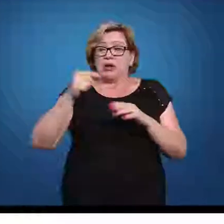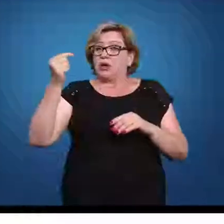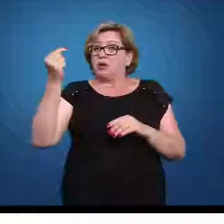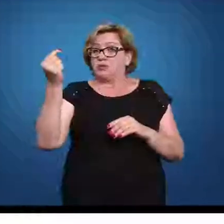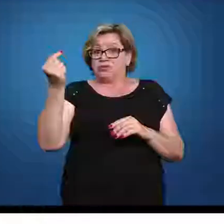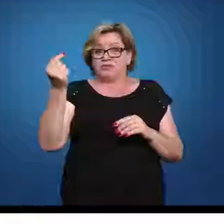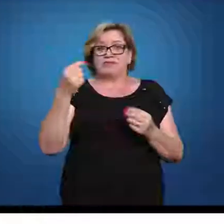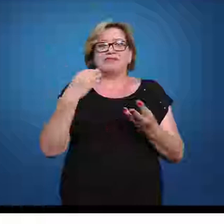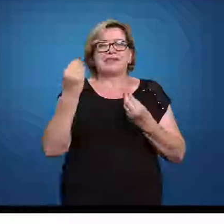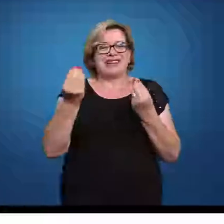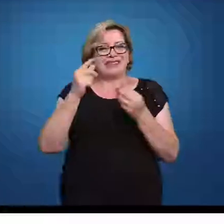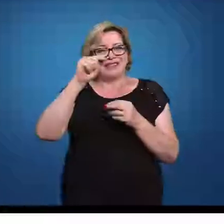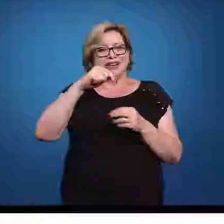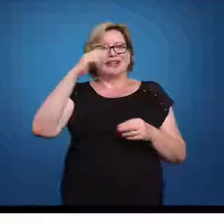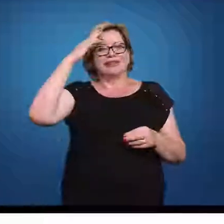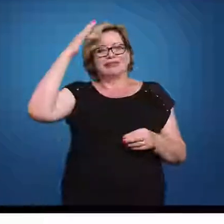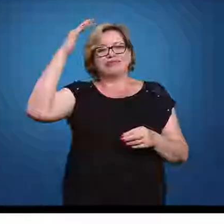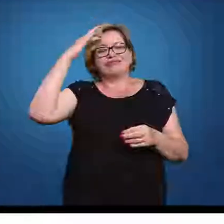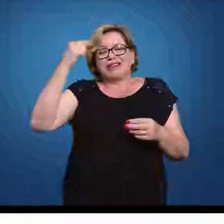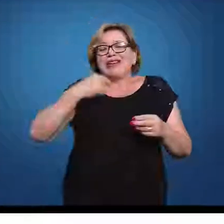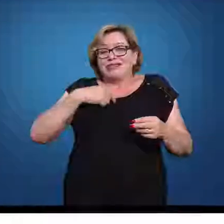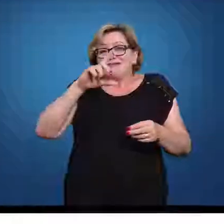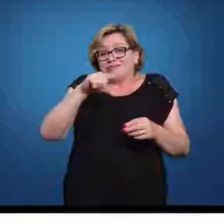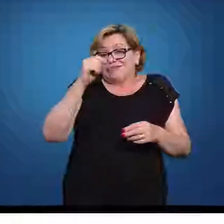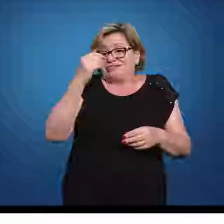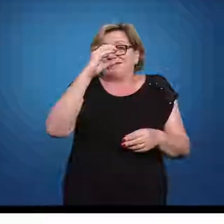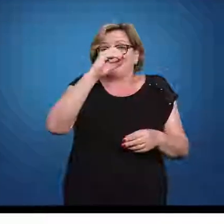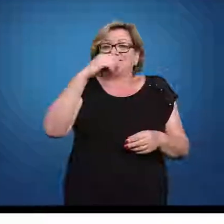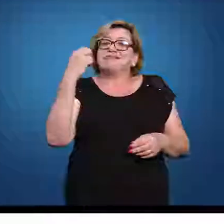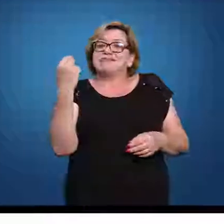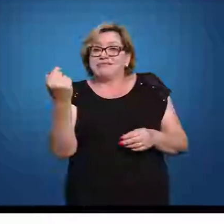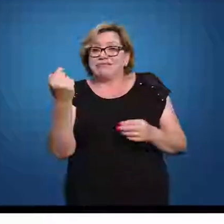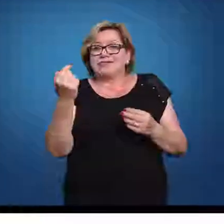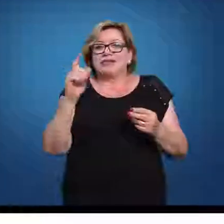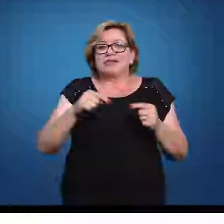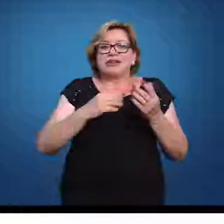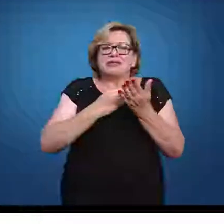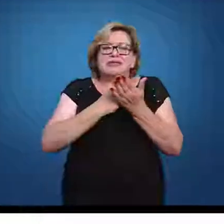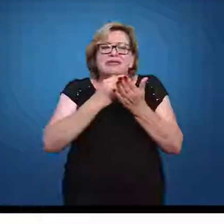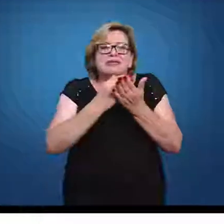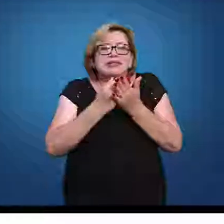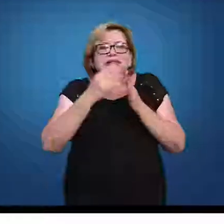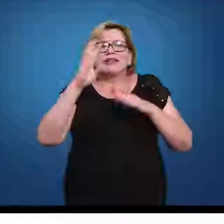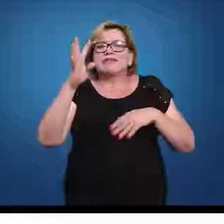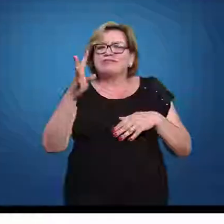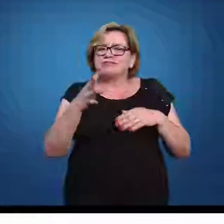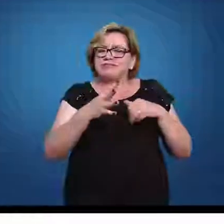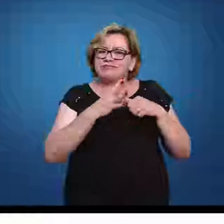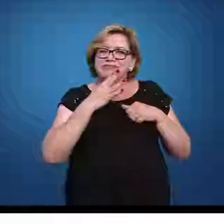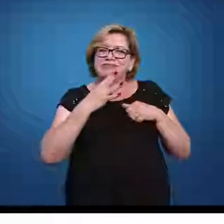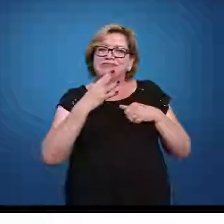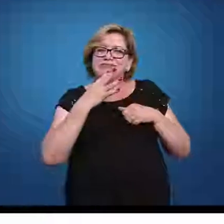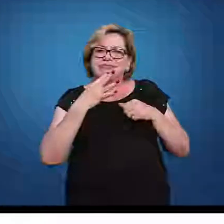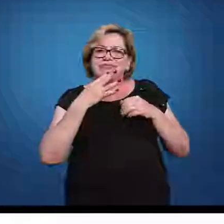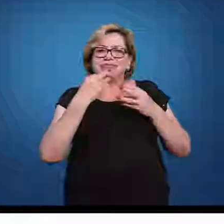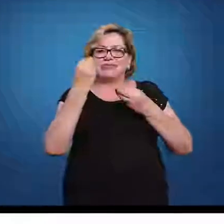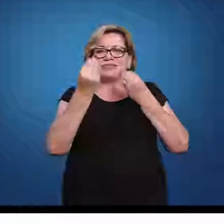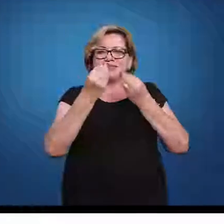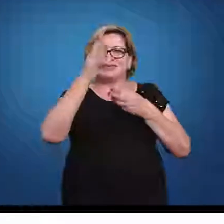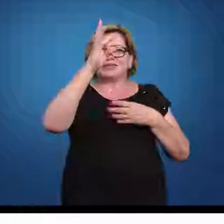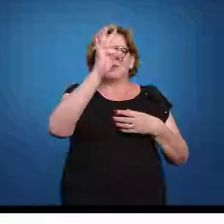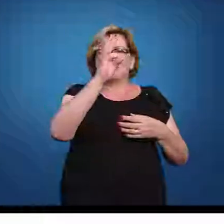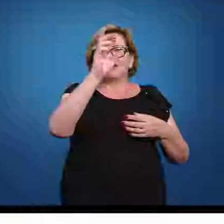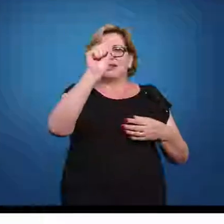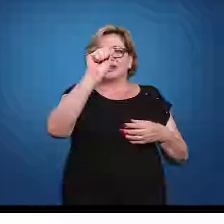aqui, obviamente, de maneira proposital, eu criei esse exemplo para a gente começar a conhecer a tabela, para poder usar essa